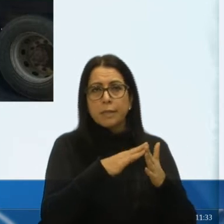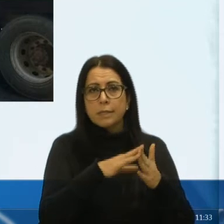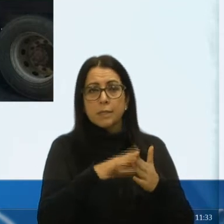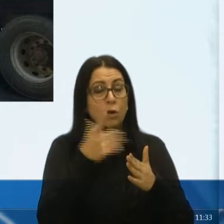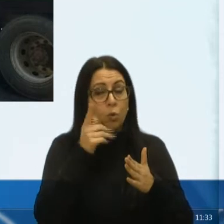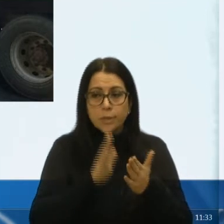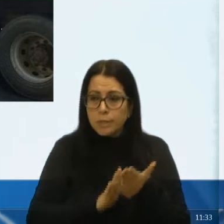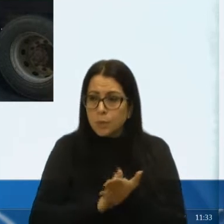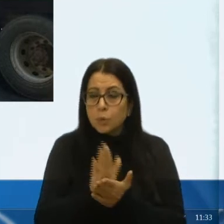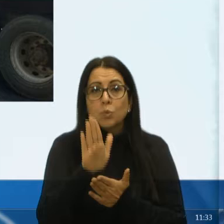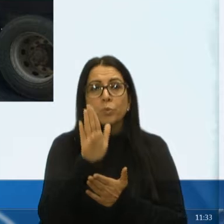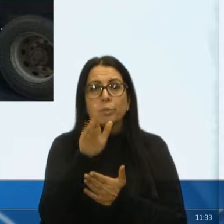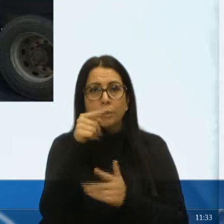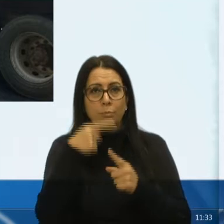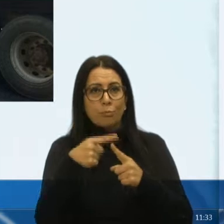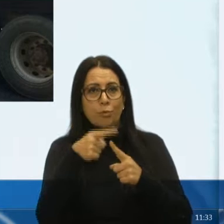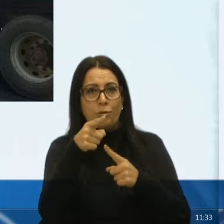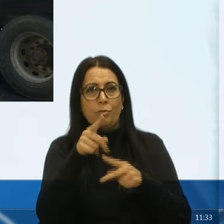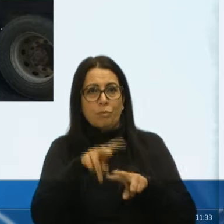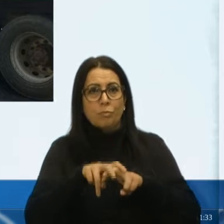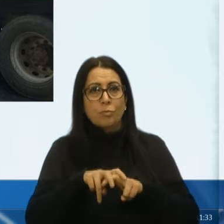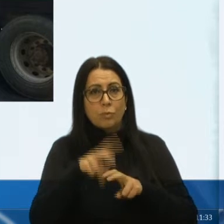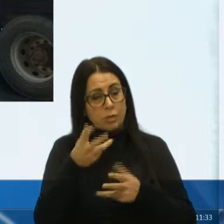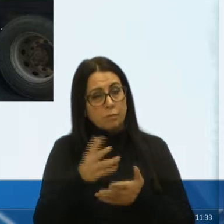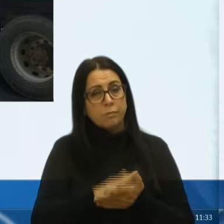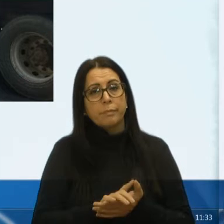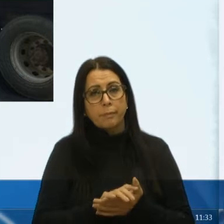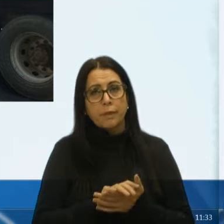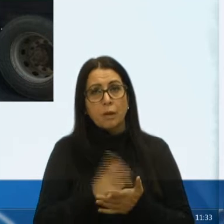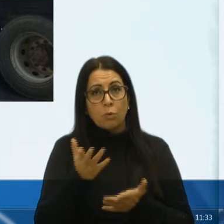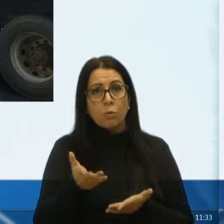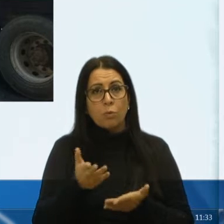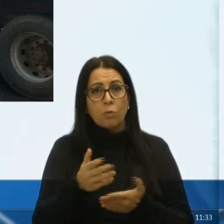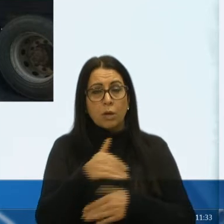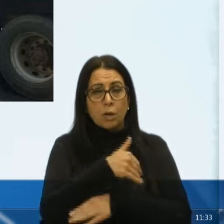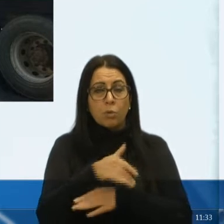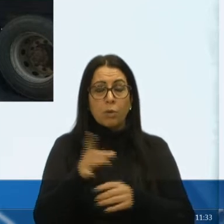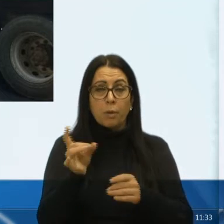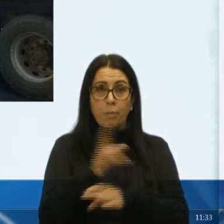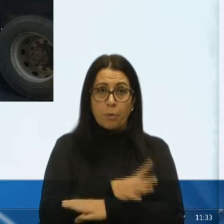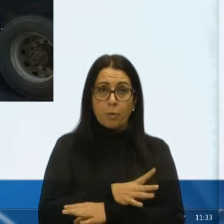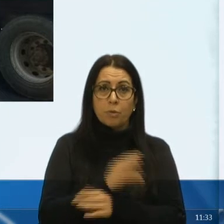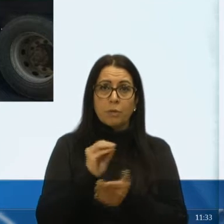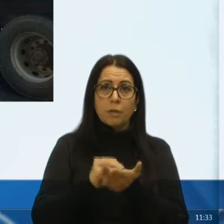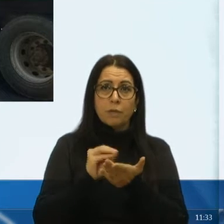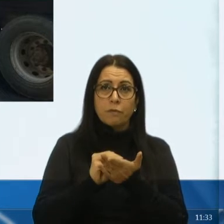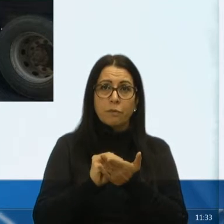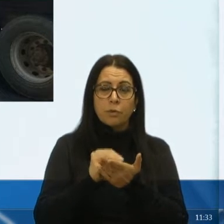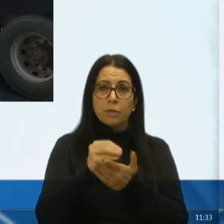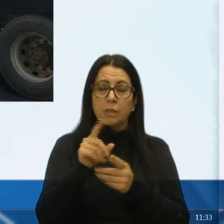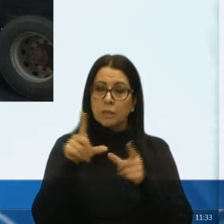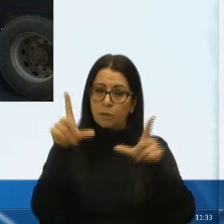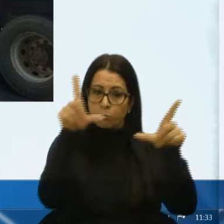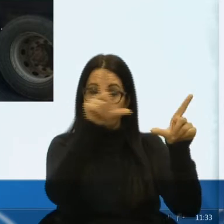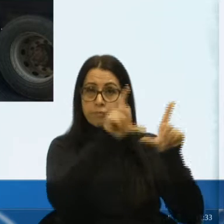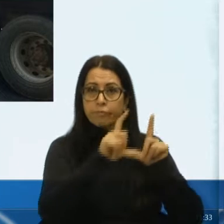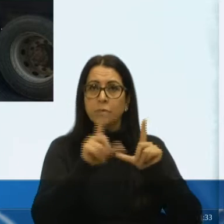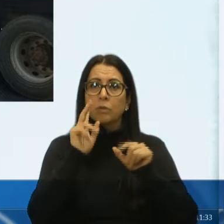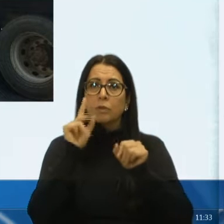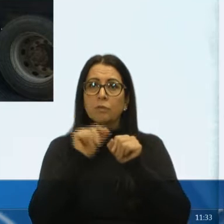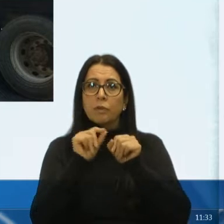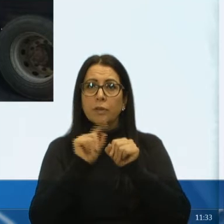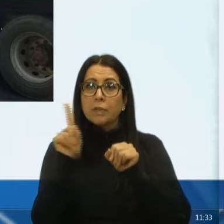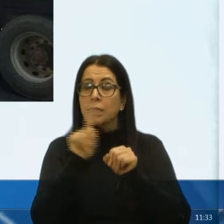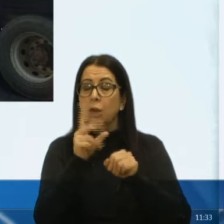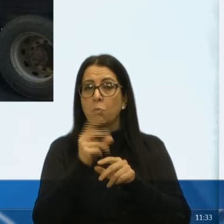consegue subir o morro por esse motivo. Então, agora a rua está pronta, só está faltando a sinalização. Isso aí foi feito